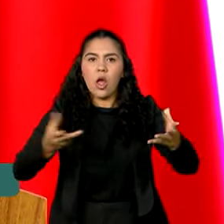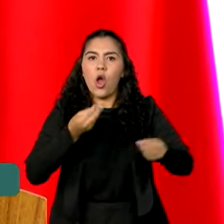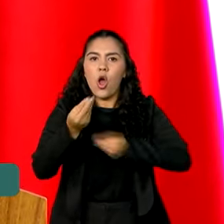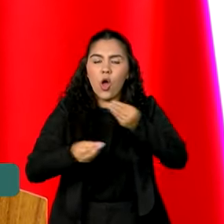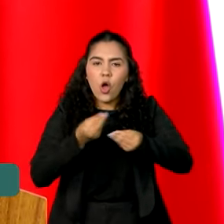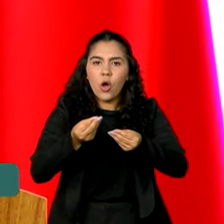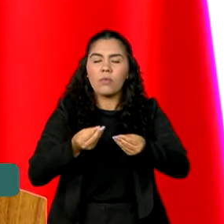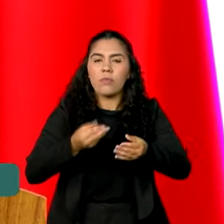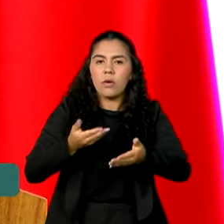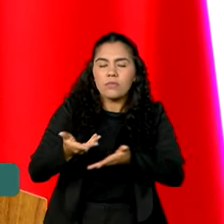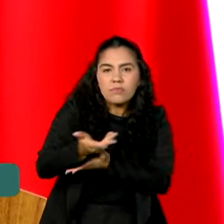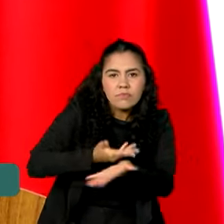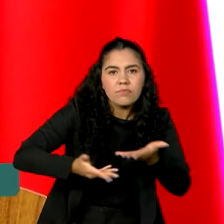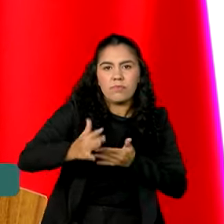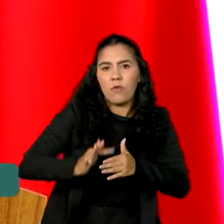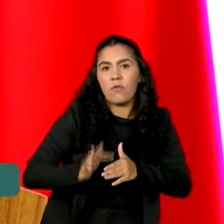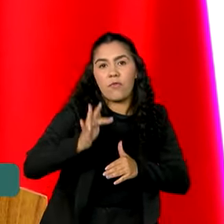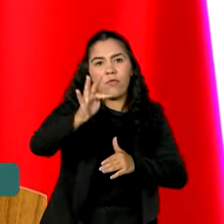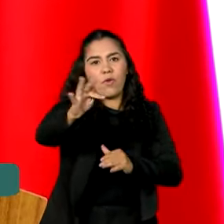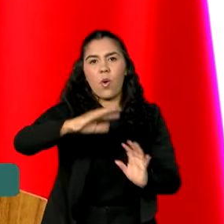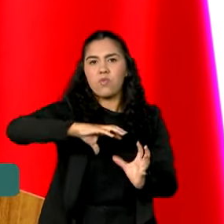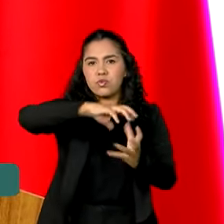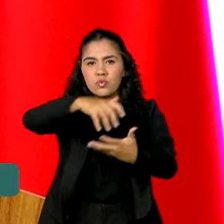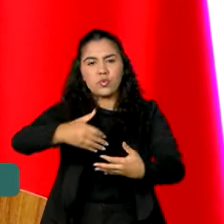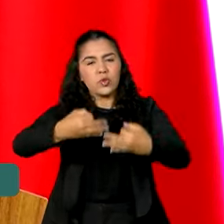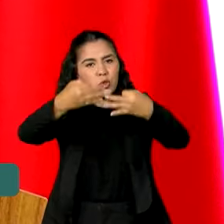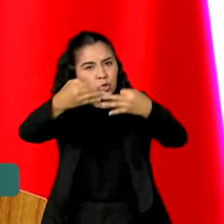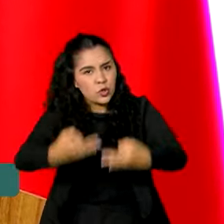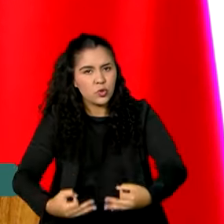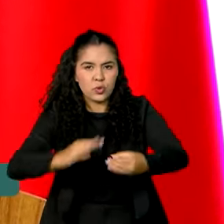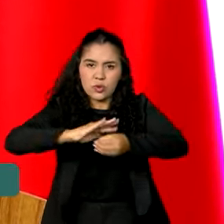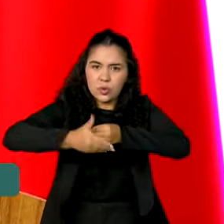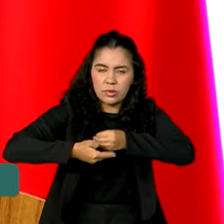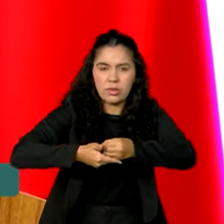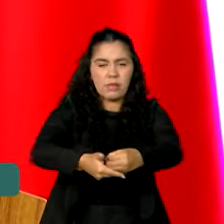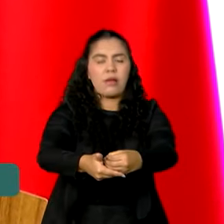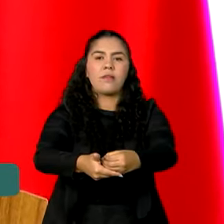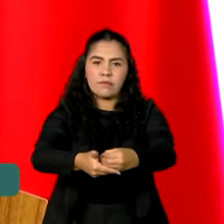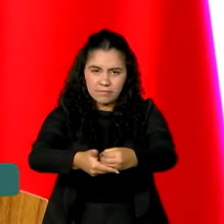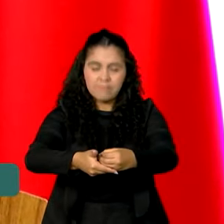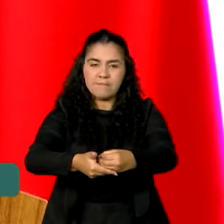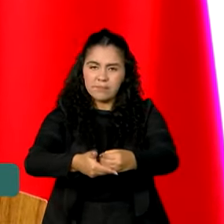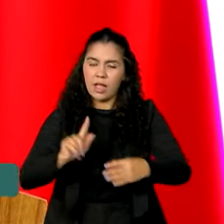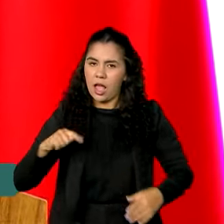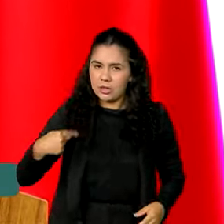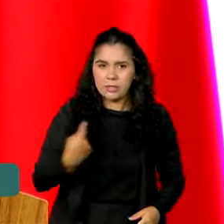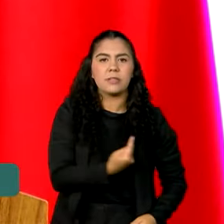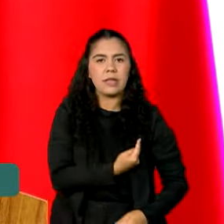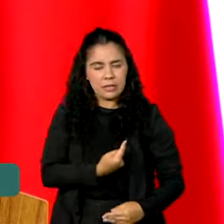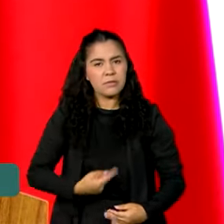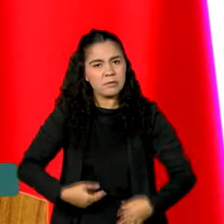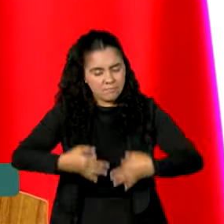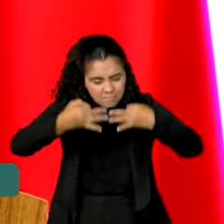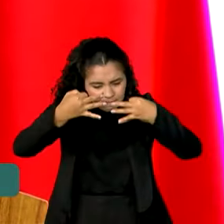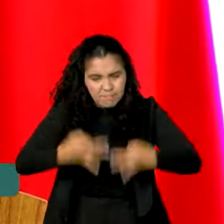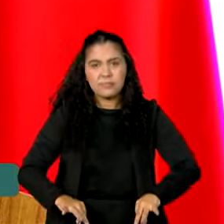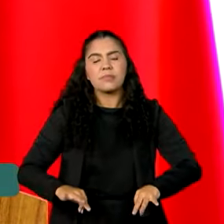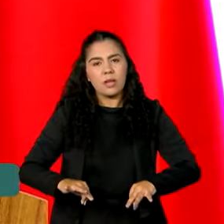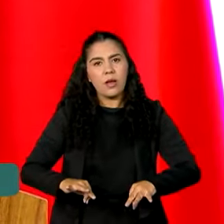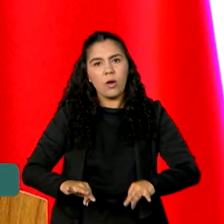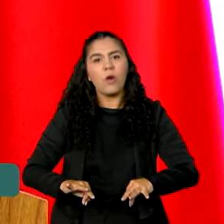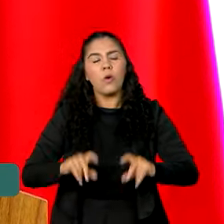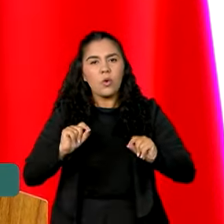compartilhado por um mundo mais justo e um planeta sustentável. Estamos determinados a